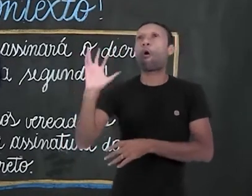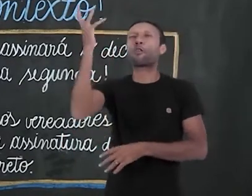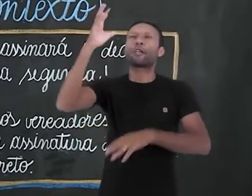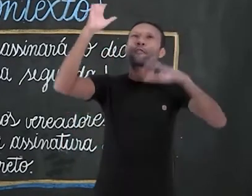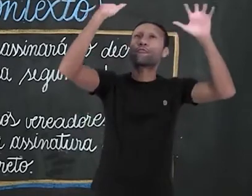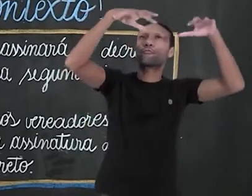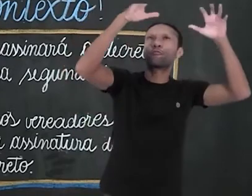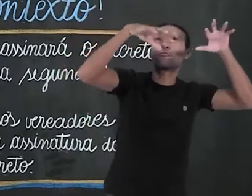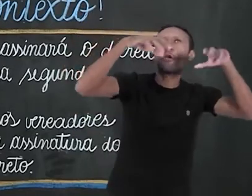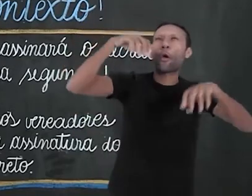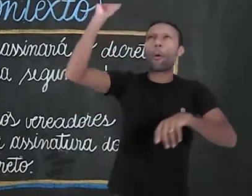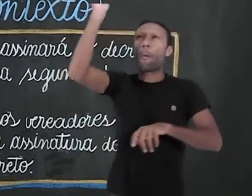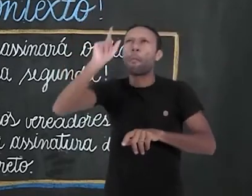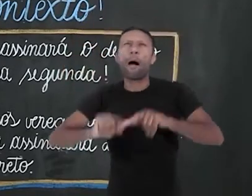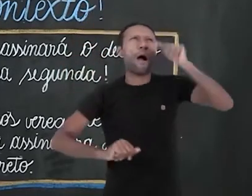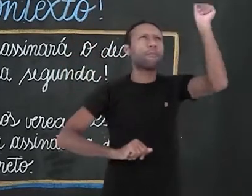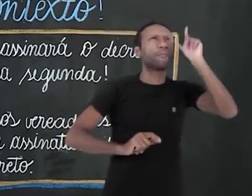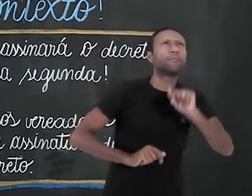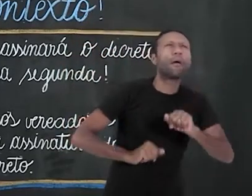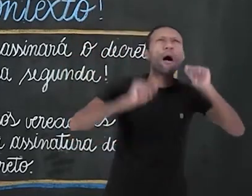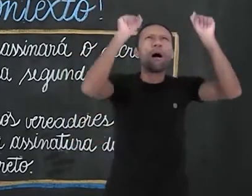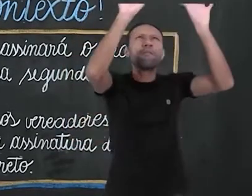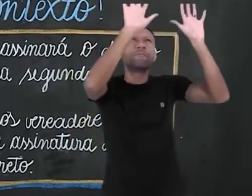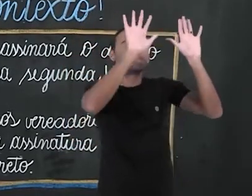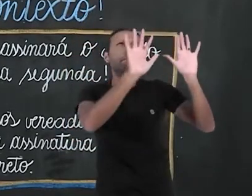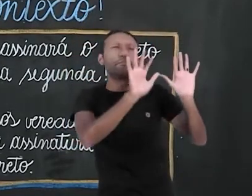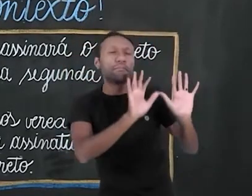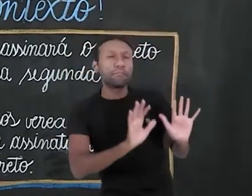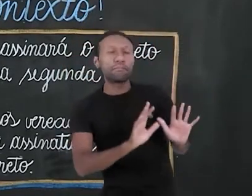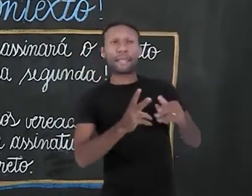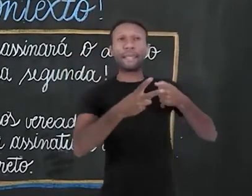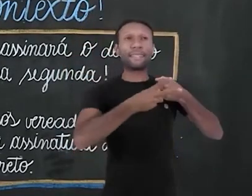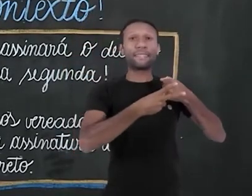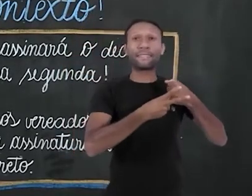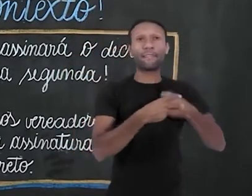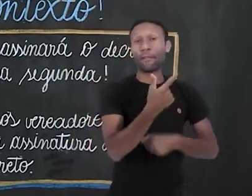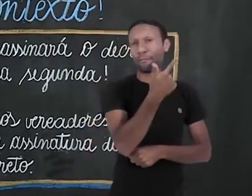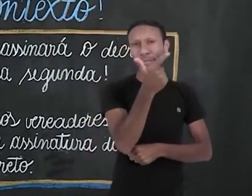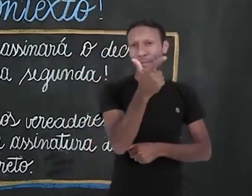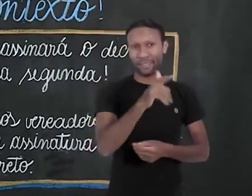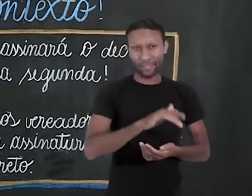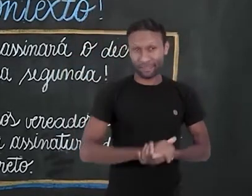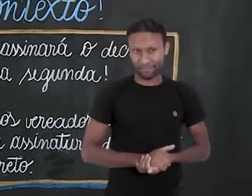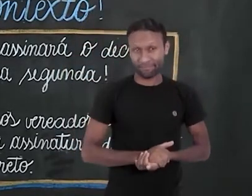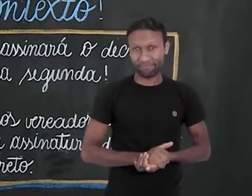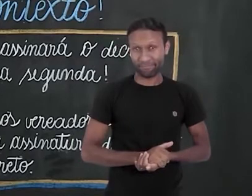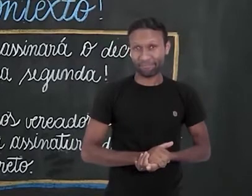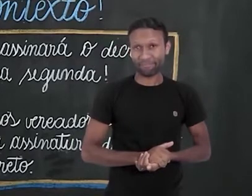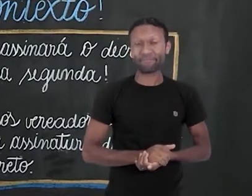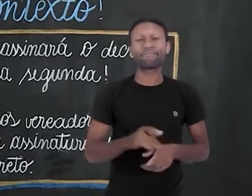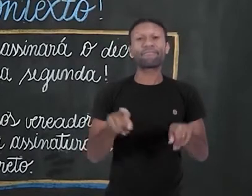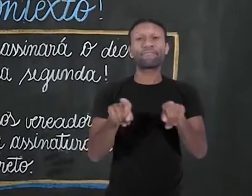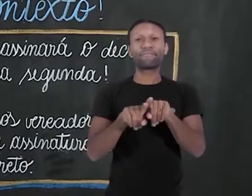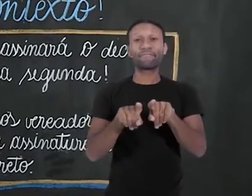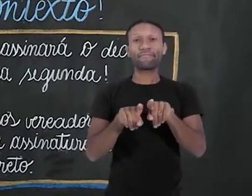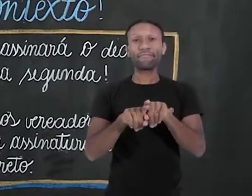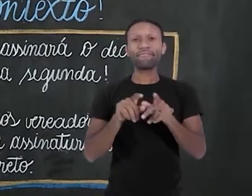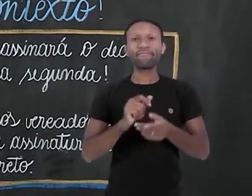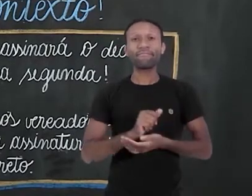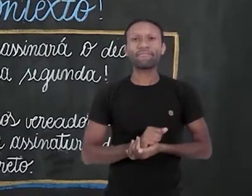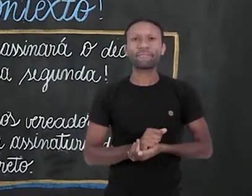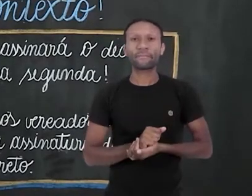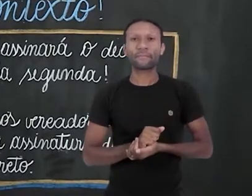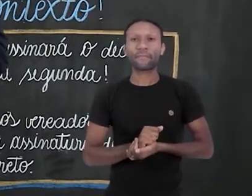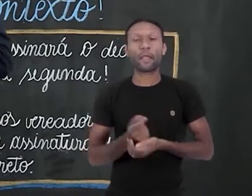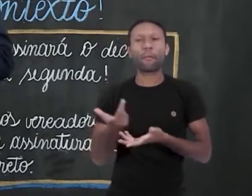chover, trovejar, nevar, que são verbos impessoais, que não possuem sujeito, tal como construções que indicam tempo, como